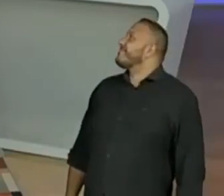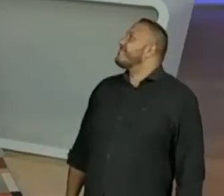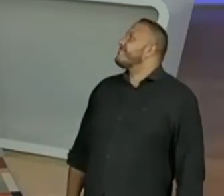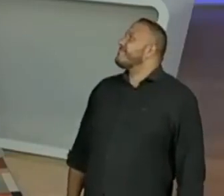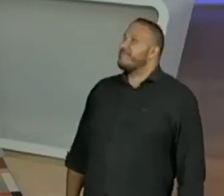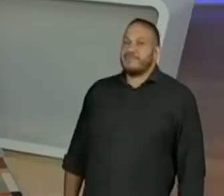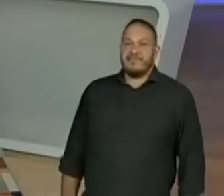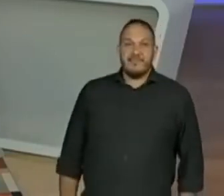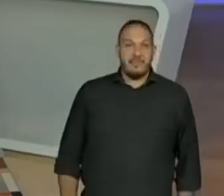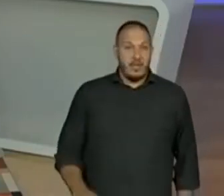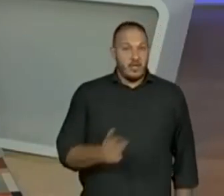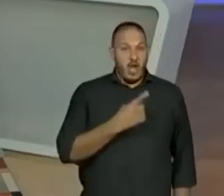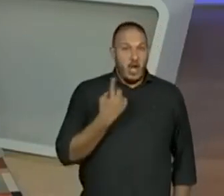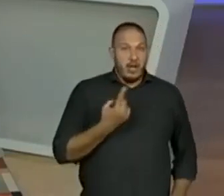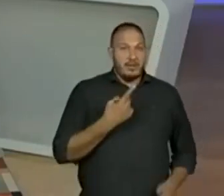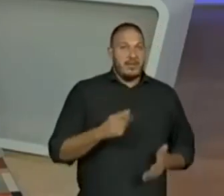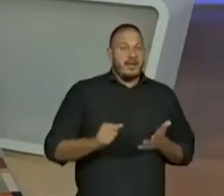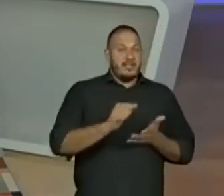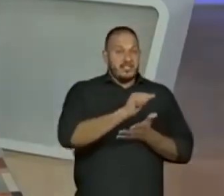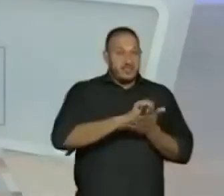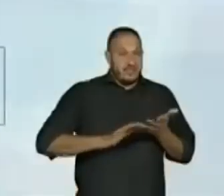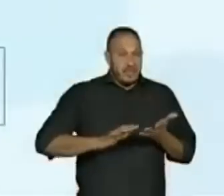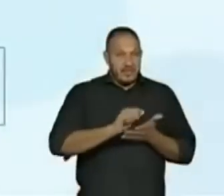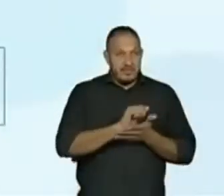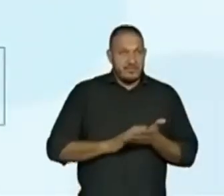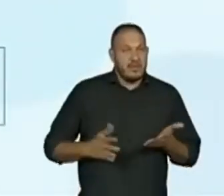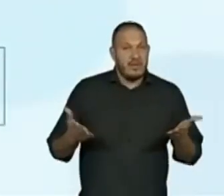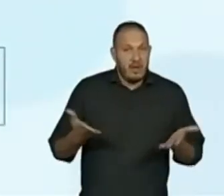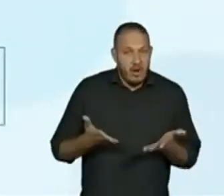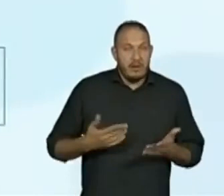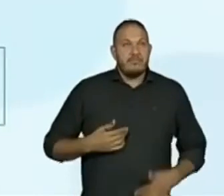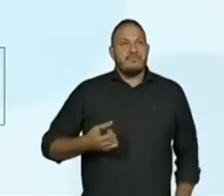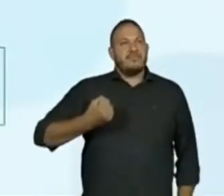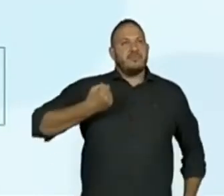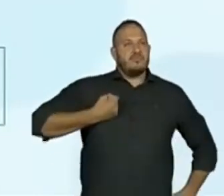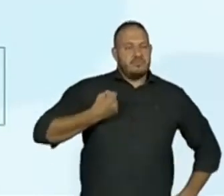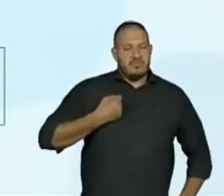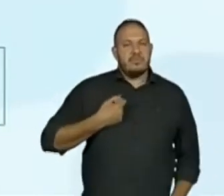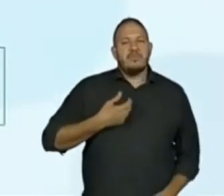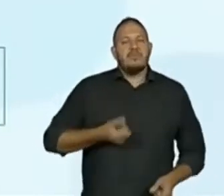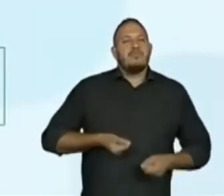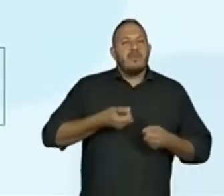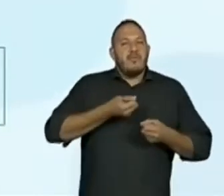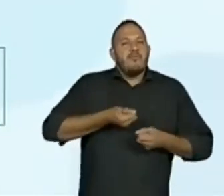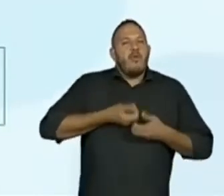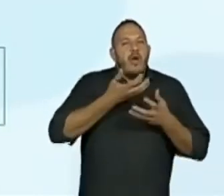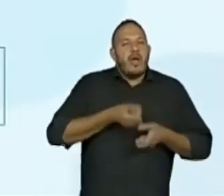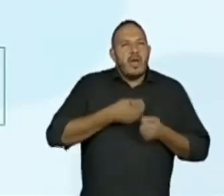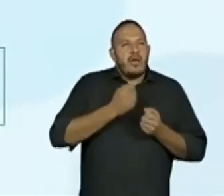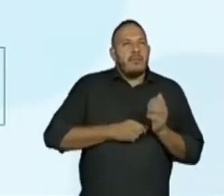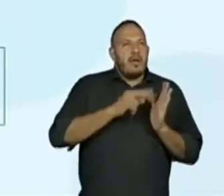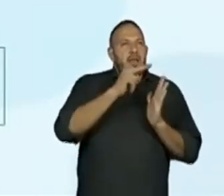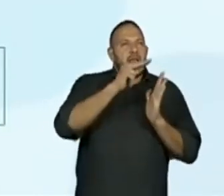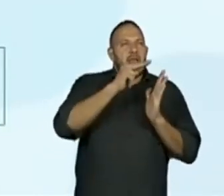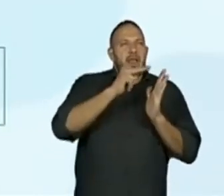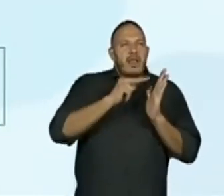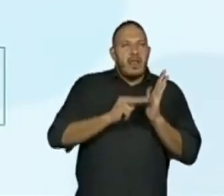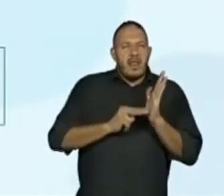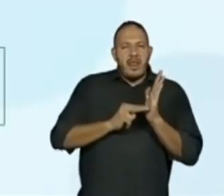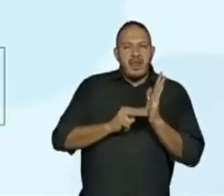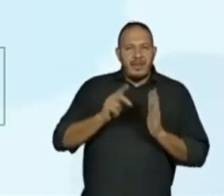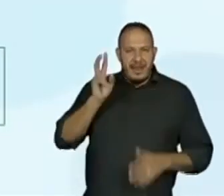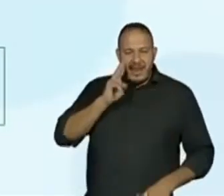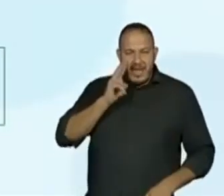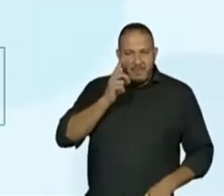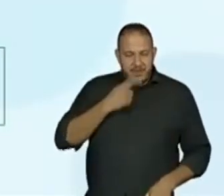As nossas atividades reflexivas. Número 2. Ao final do poema, o eu lírico, a gente está falando de novo